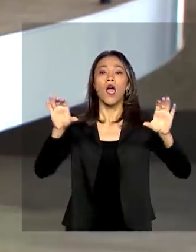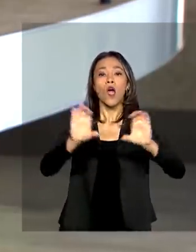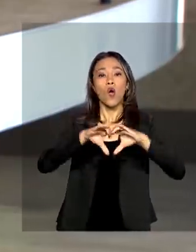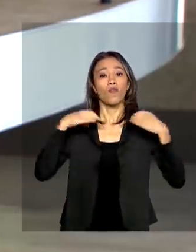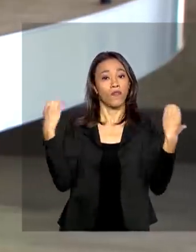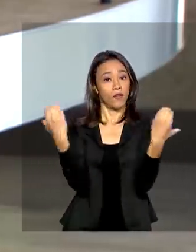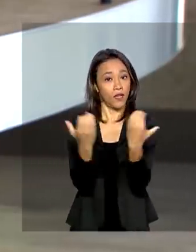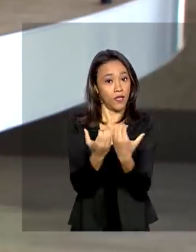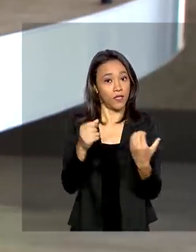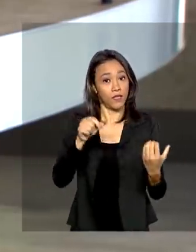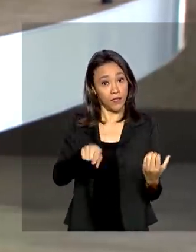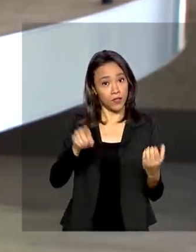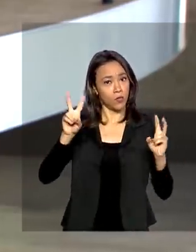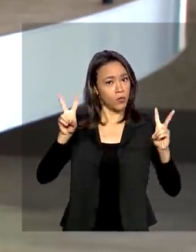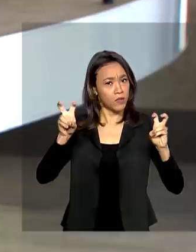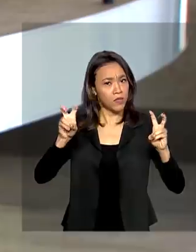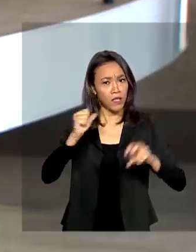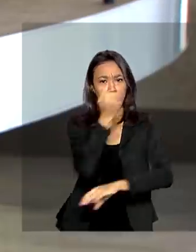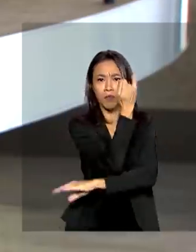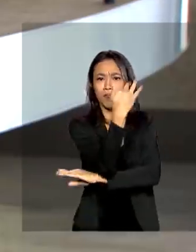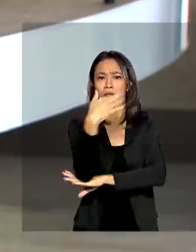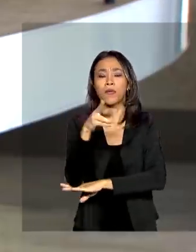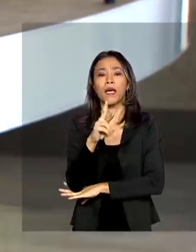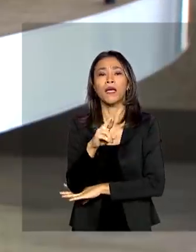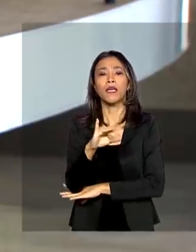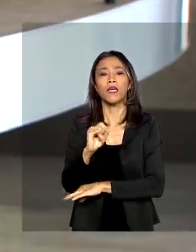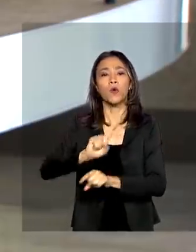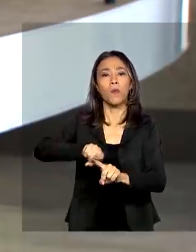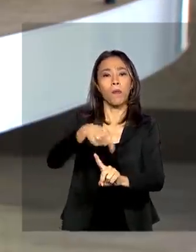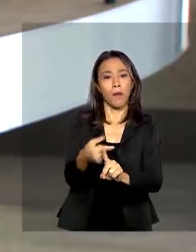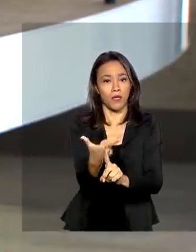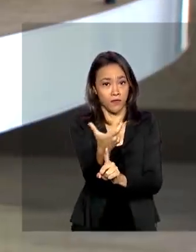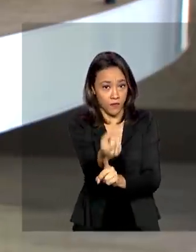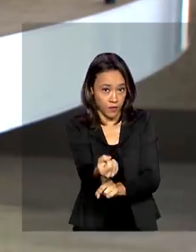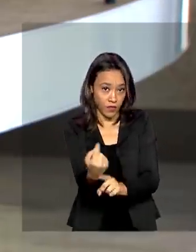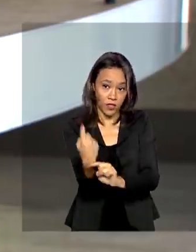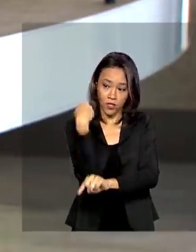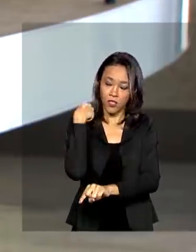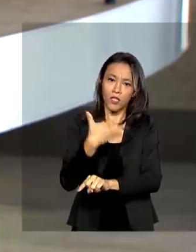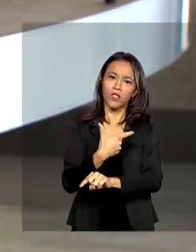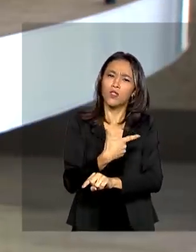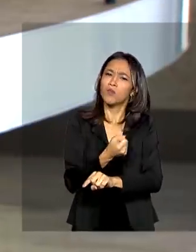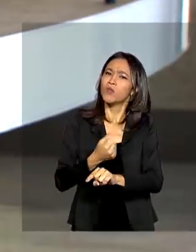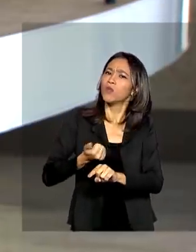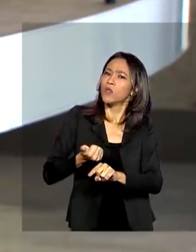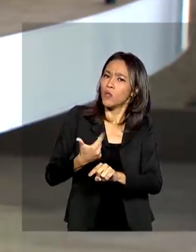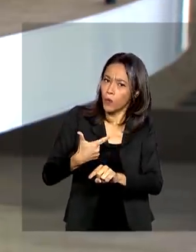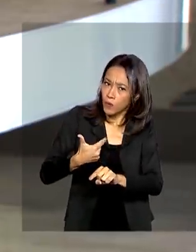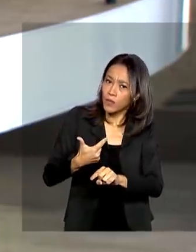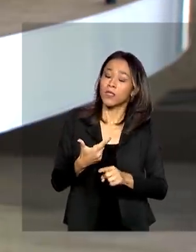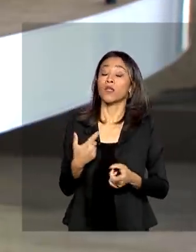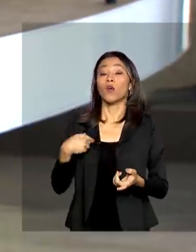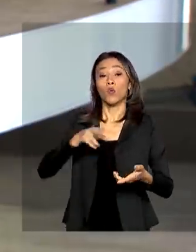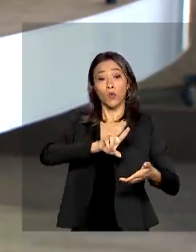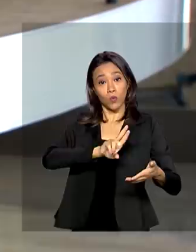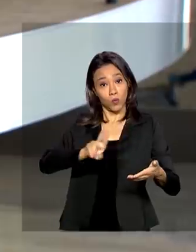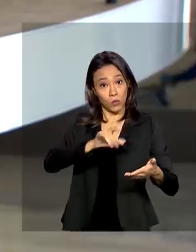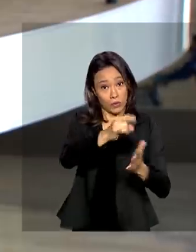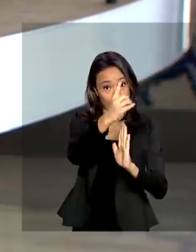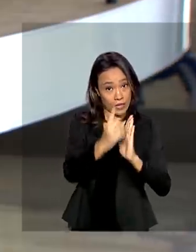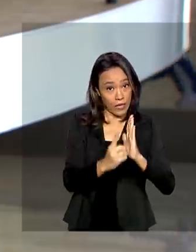Nações Unidas sobre o Meio Ambiente, a Rio Mais 20, de 2012. Os decretos com as nomeações foram